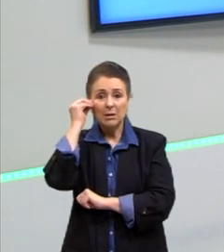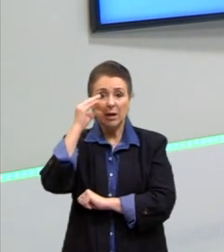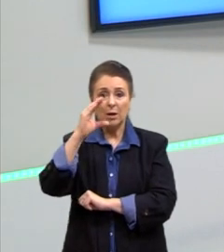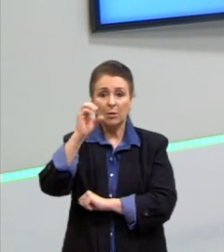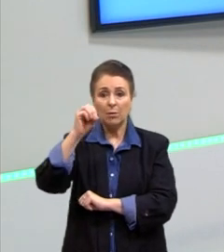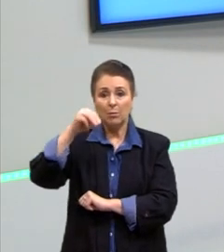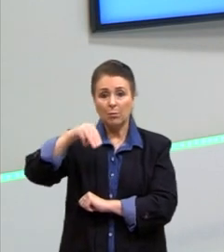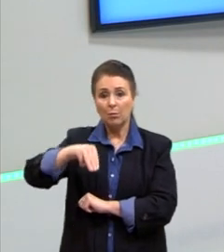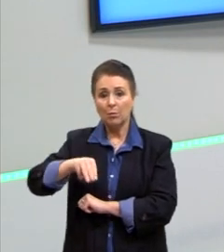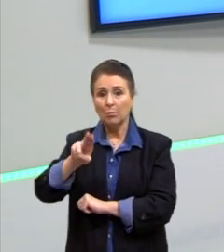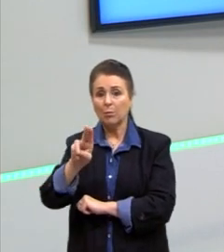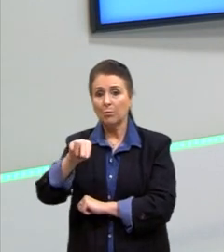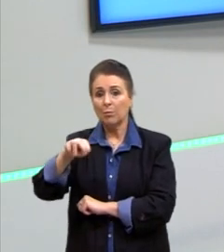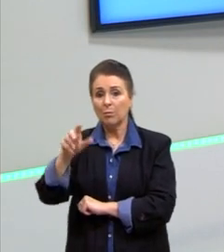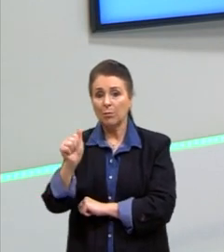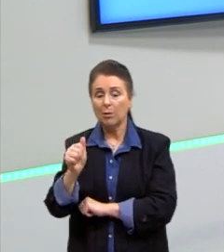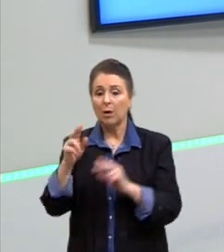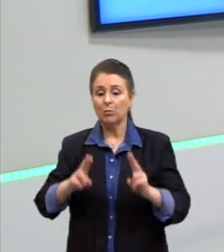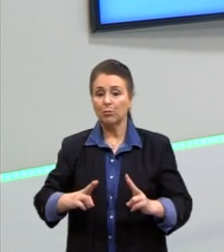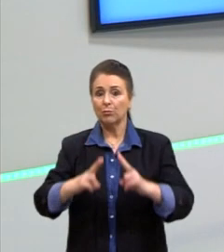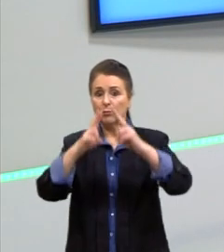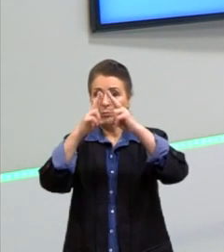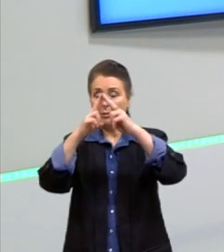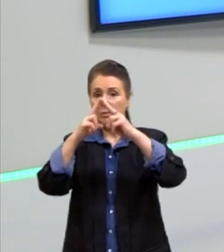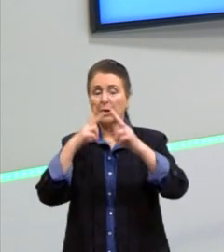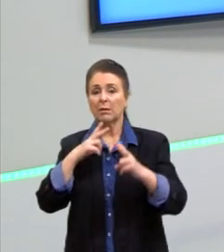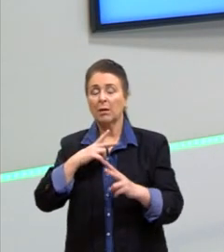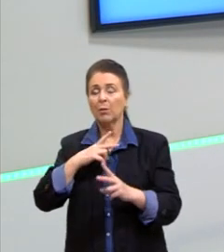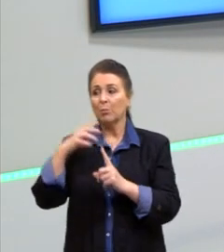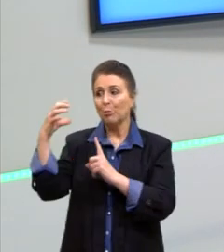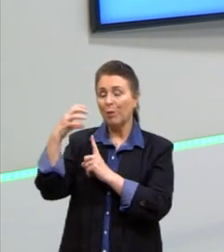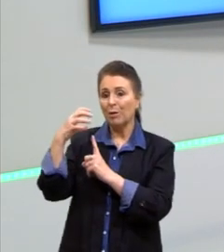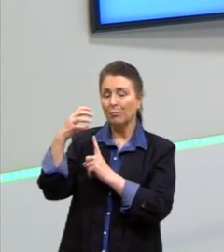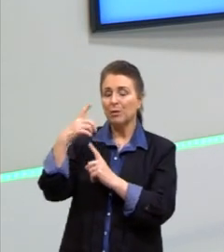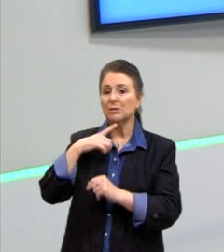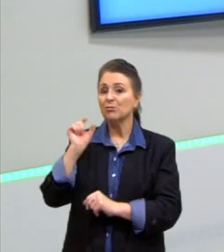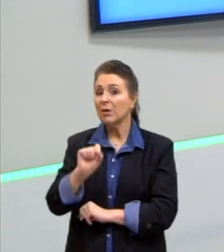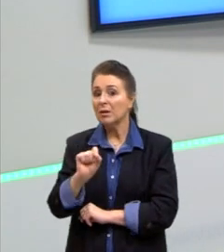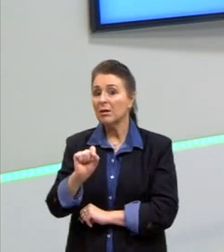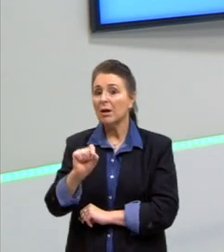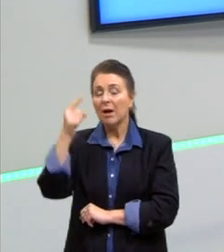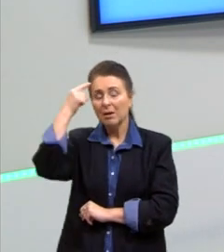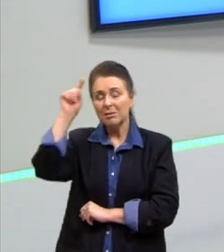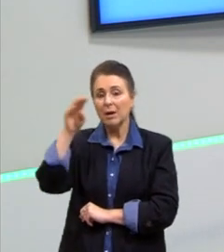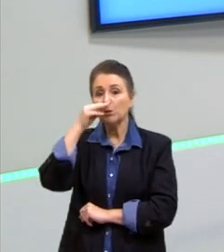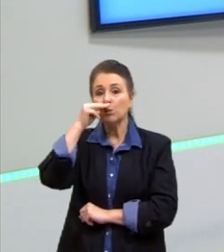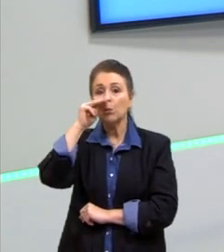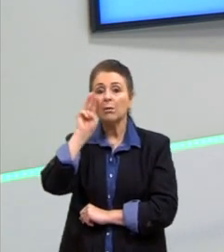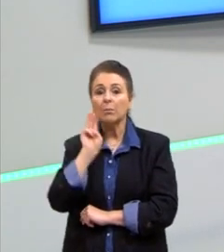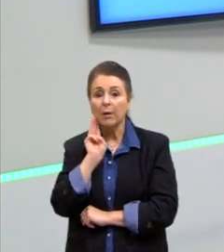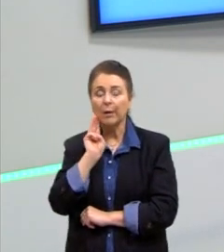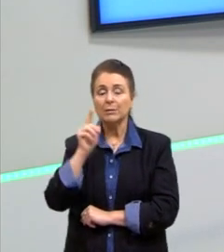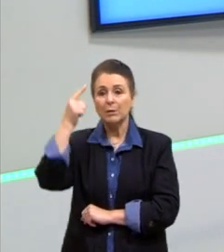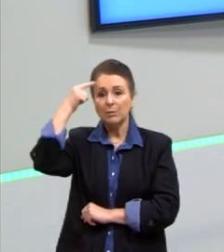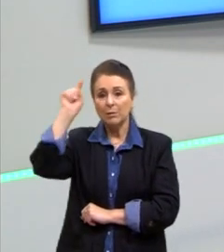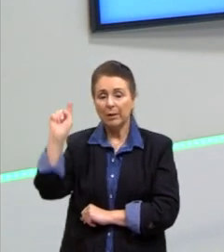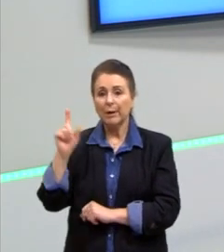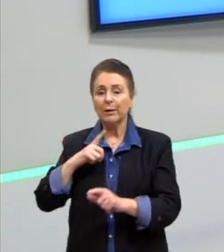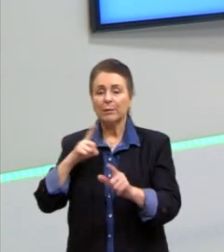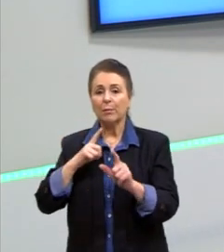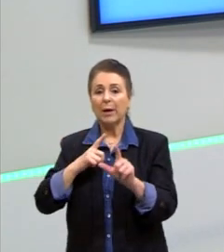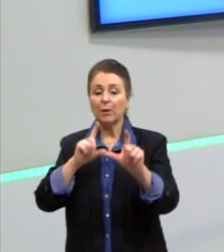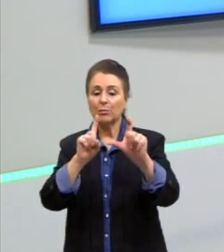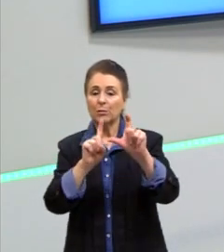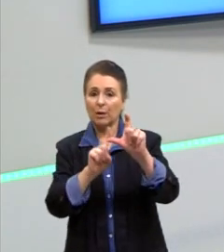importante, influenciada pelas ideias de Karl Marx, o Manifesto Comunista, as ideias da época comunistas e até